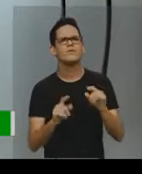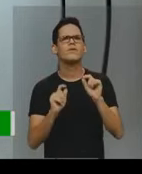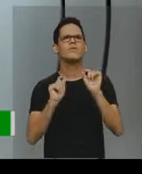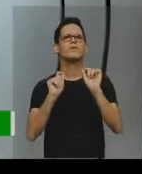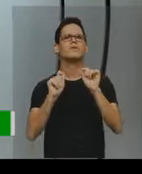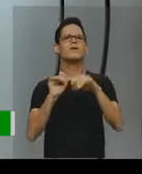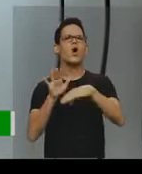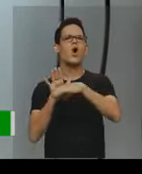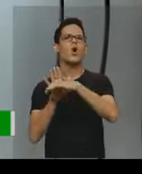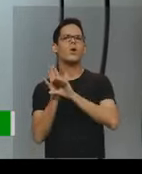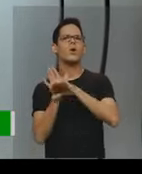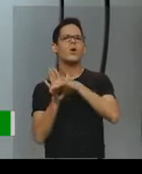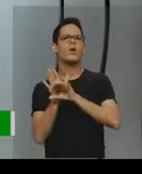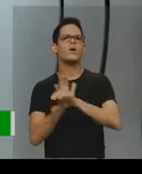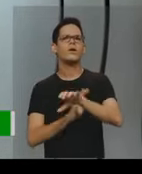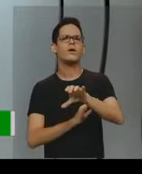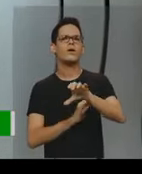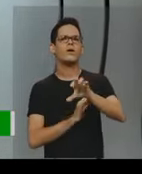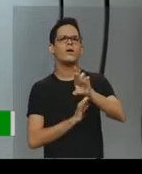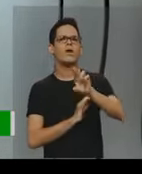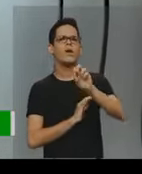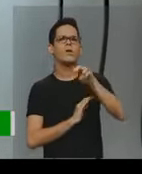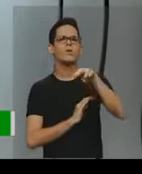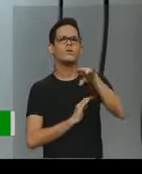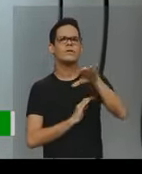crônica?